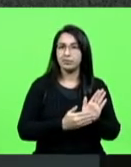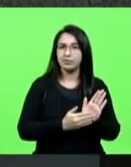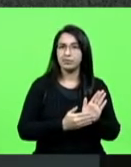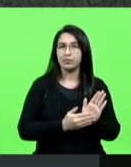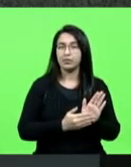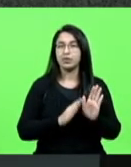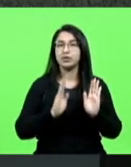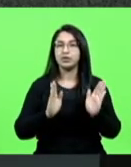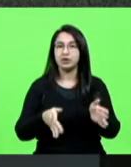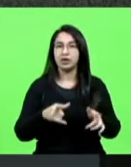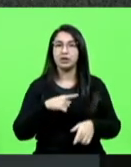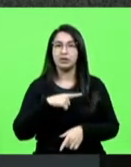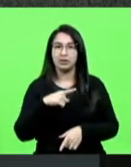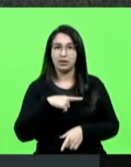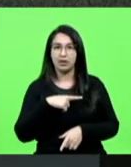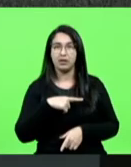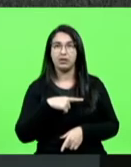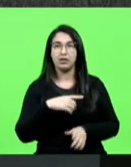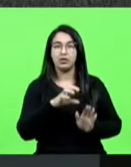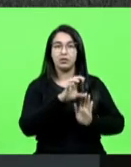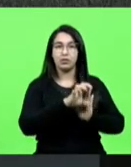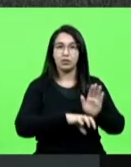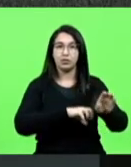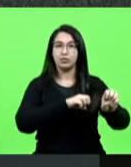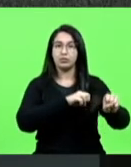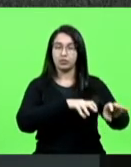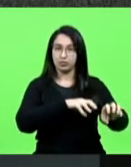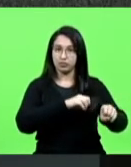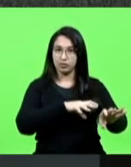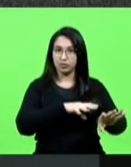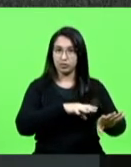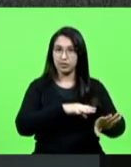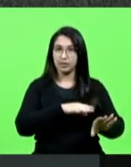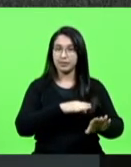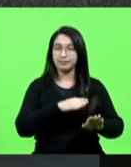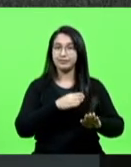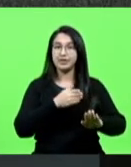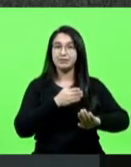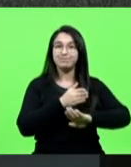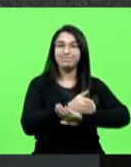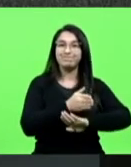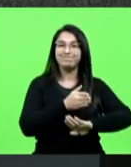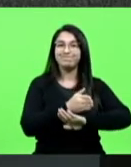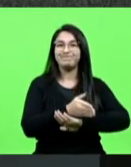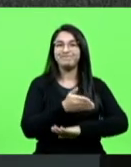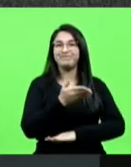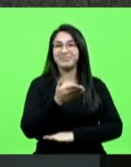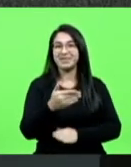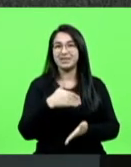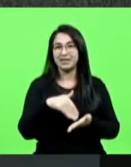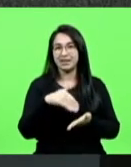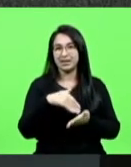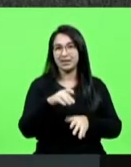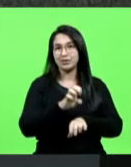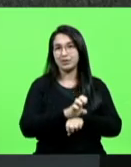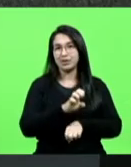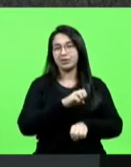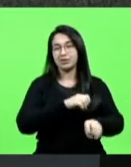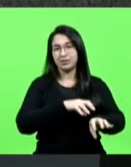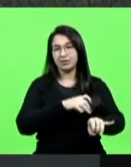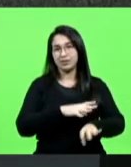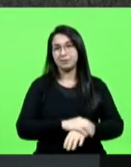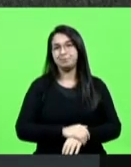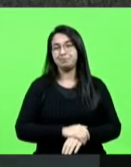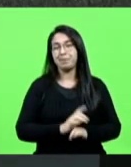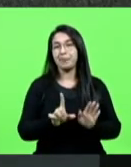escolar, interfere no âmbito da competência da Secretaria do Estado da Educação. Registre-se que a Lei Complementar